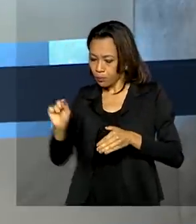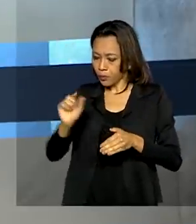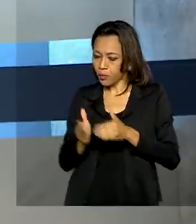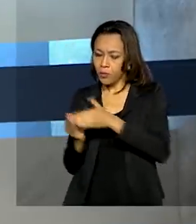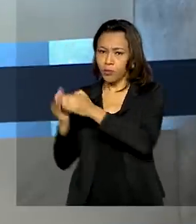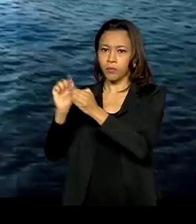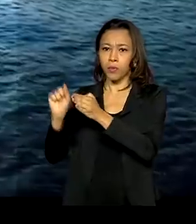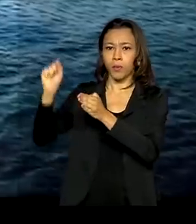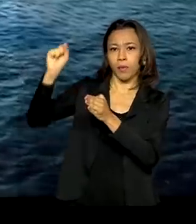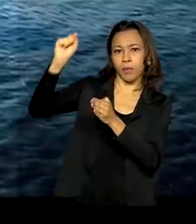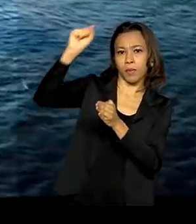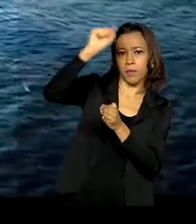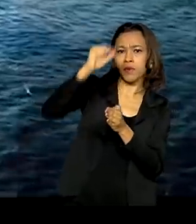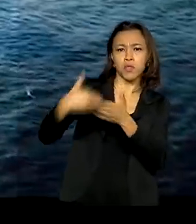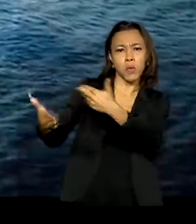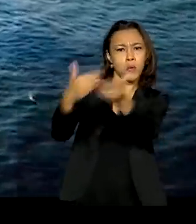país.